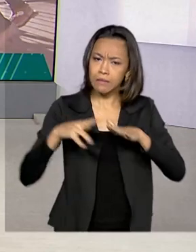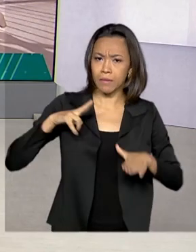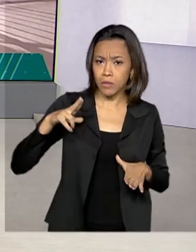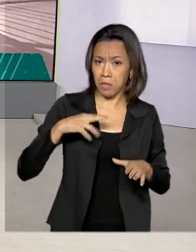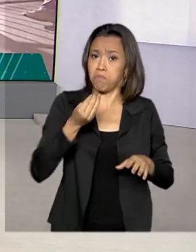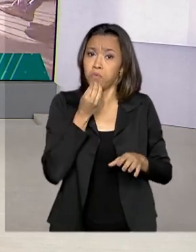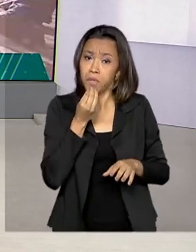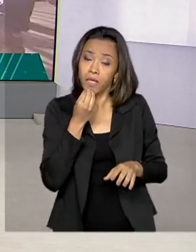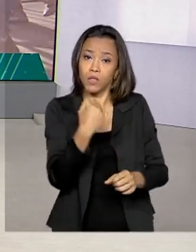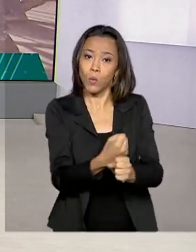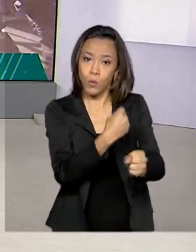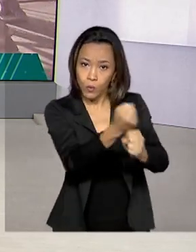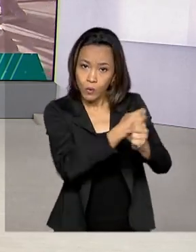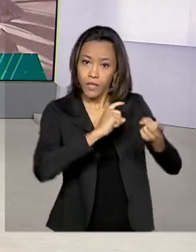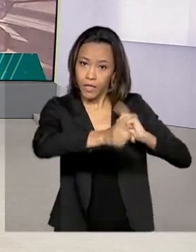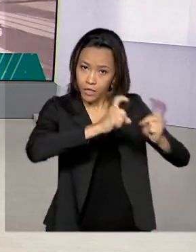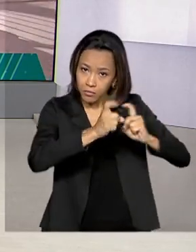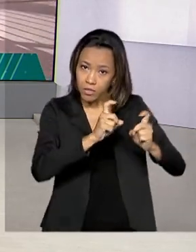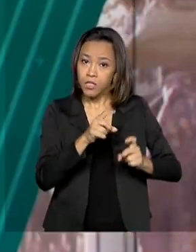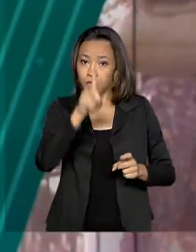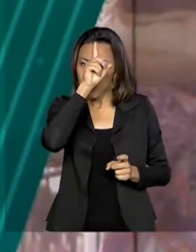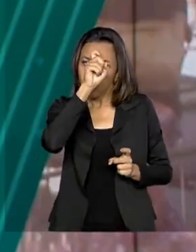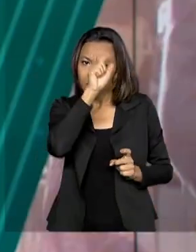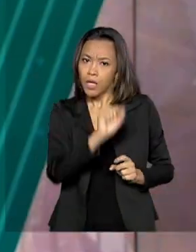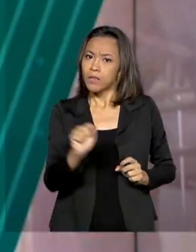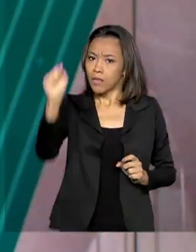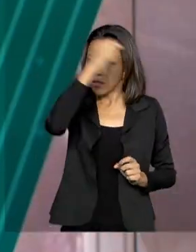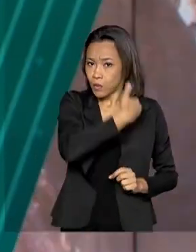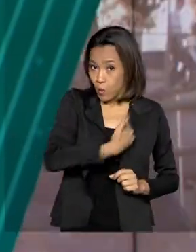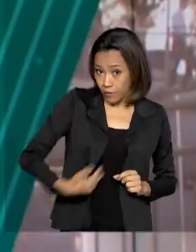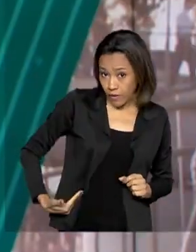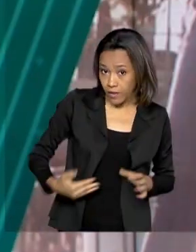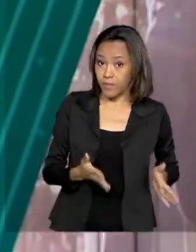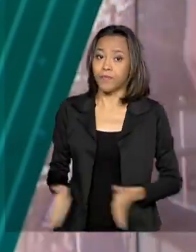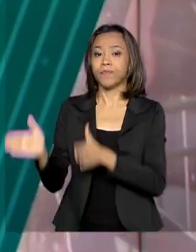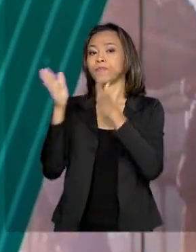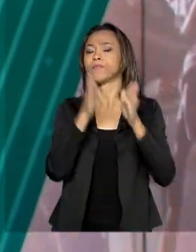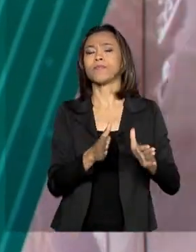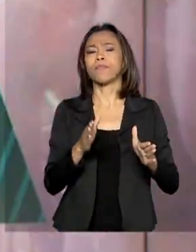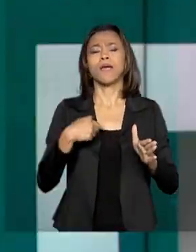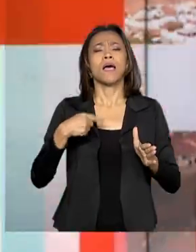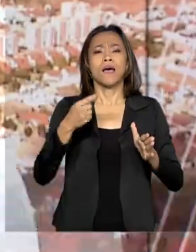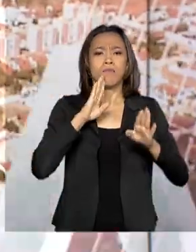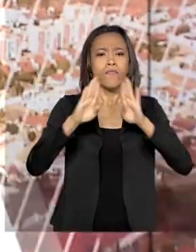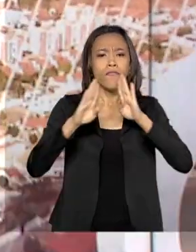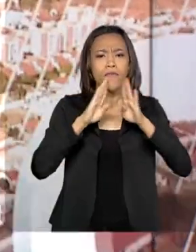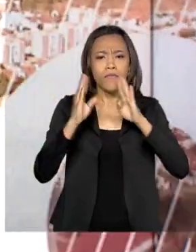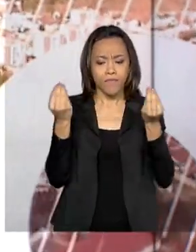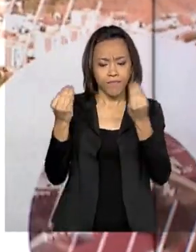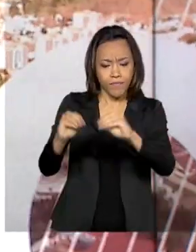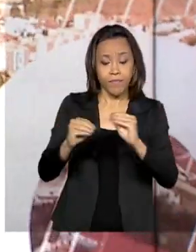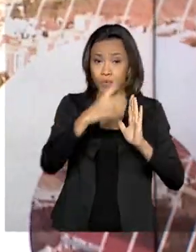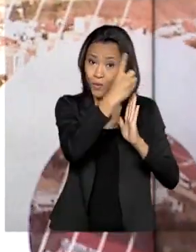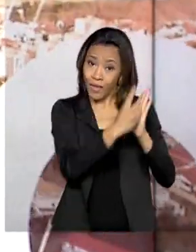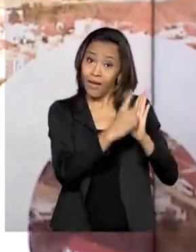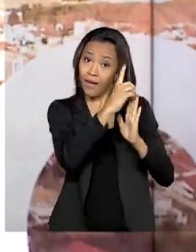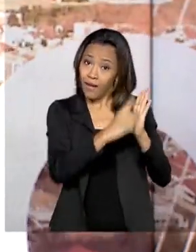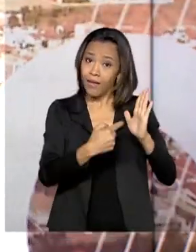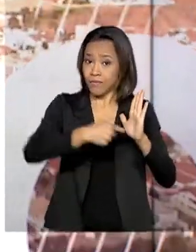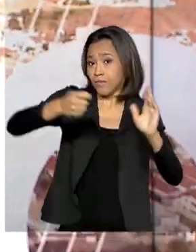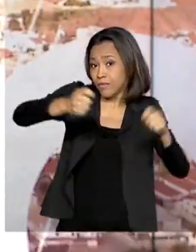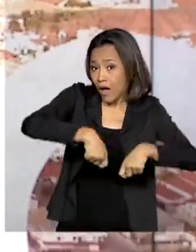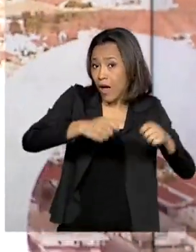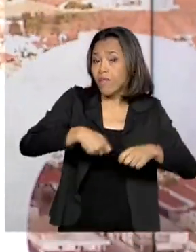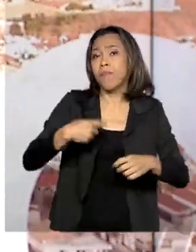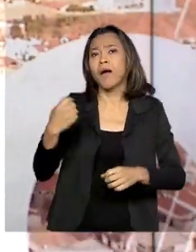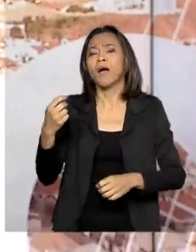construir e operar essas unidades. Pelas redes sociais, Bolsonaro afirmou que com o decreto seria possível o